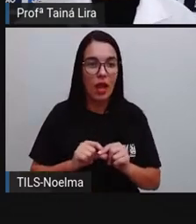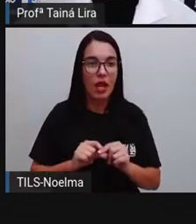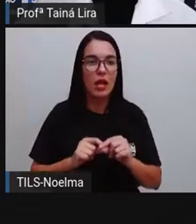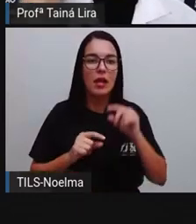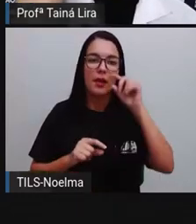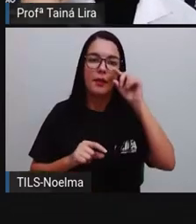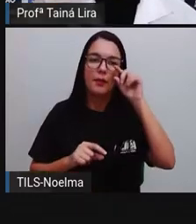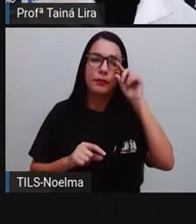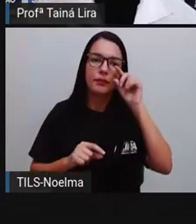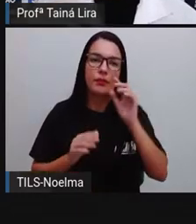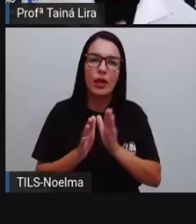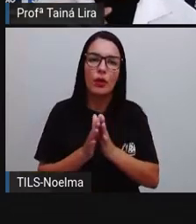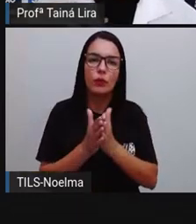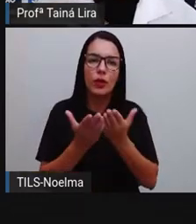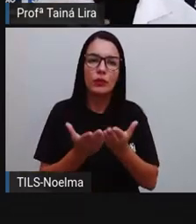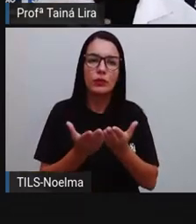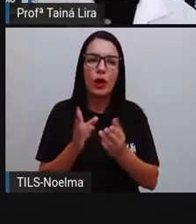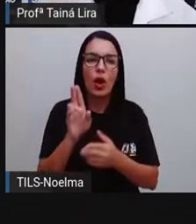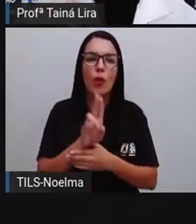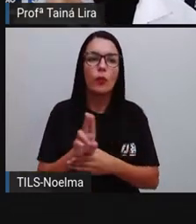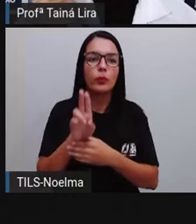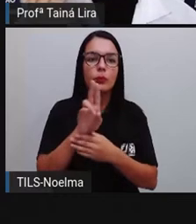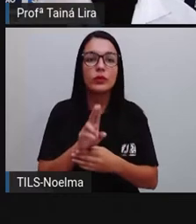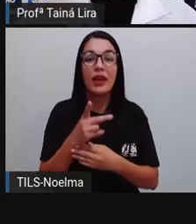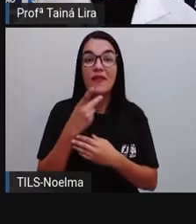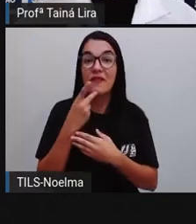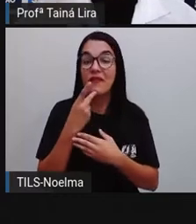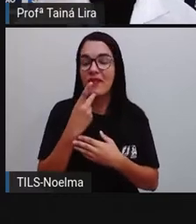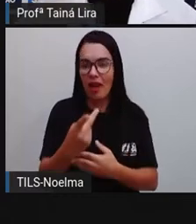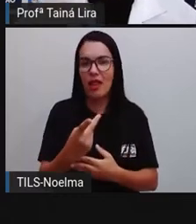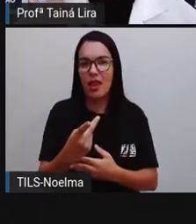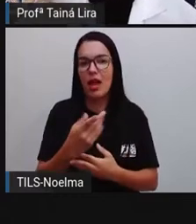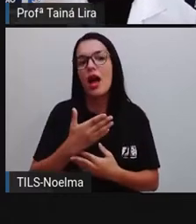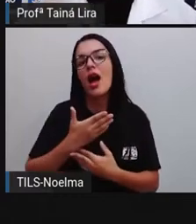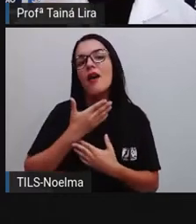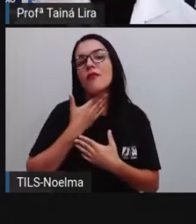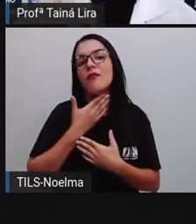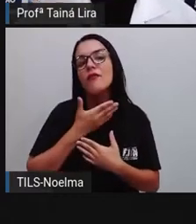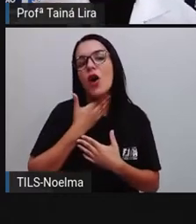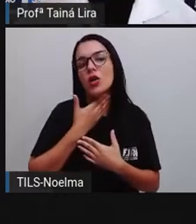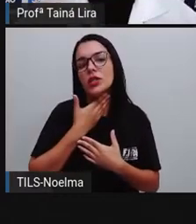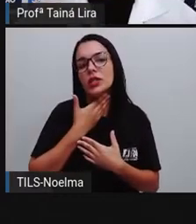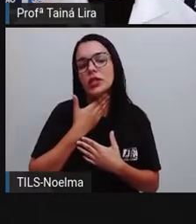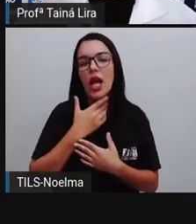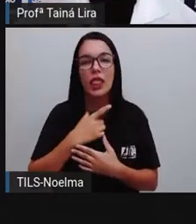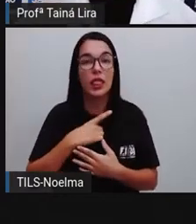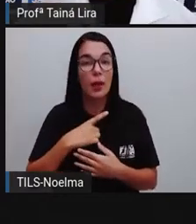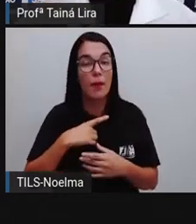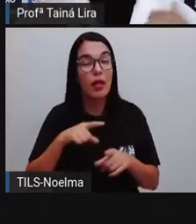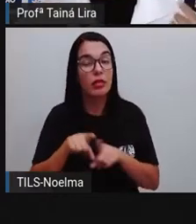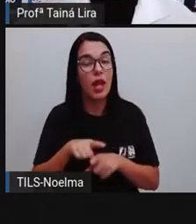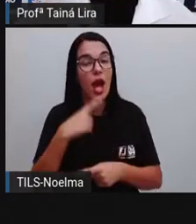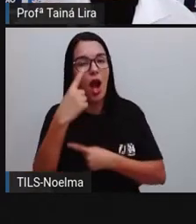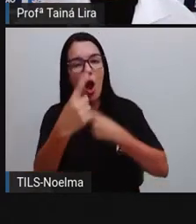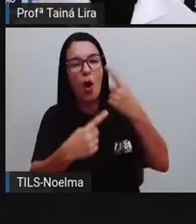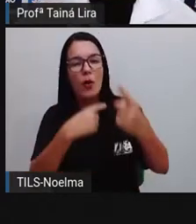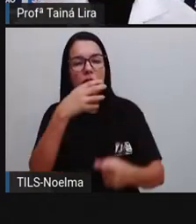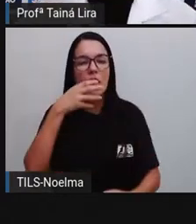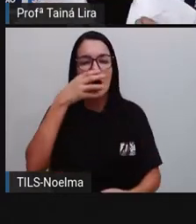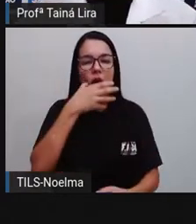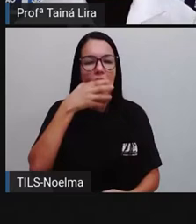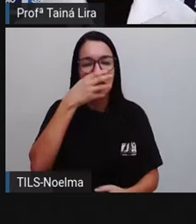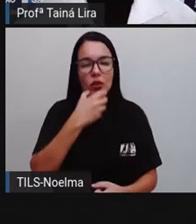agudo, quando a gente fala, tá? Inclusive a gente vê isso na voz de alguns cantores, né?